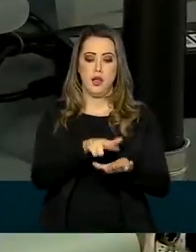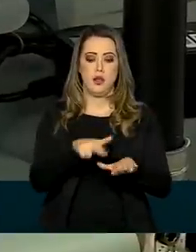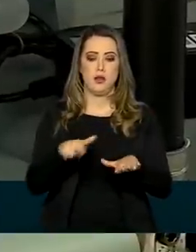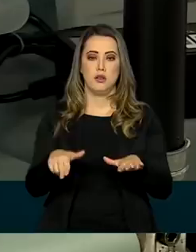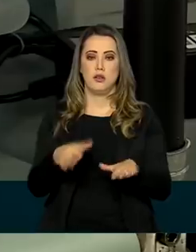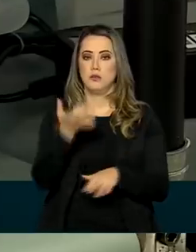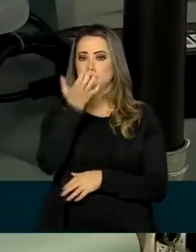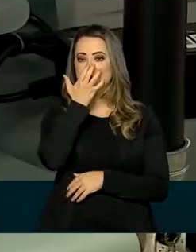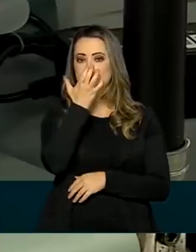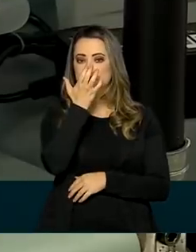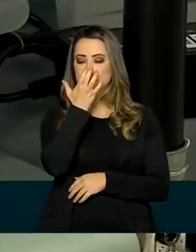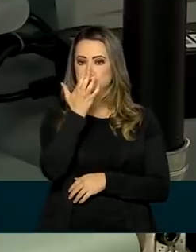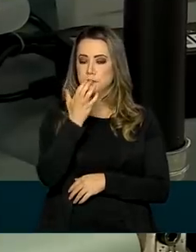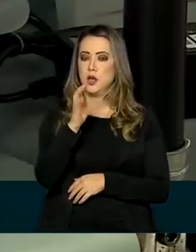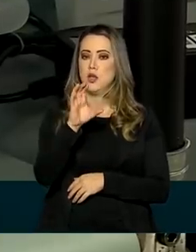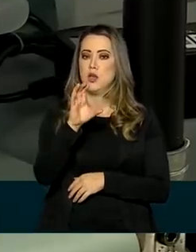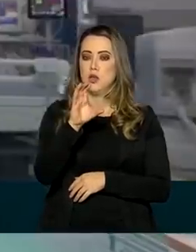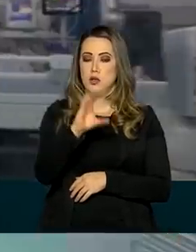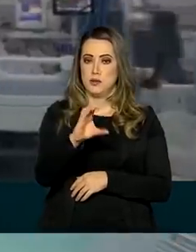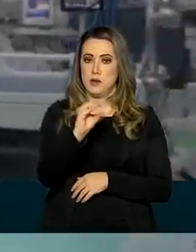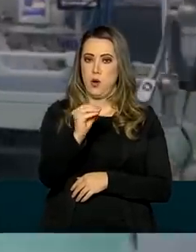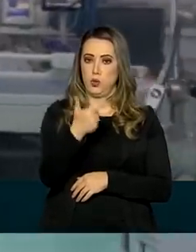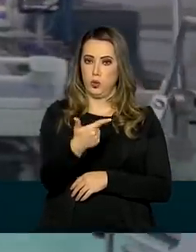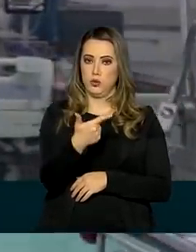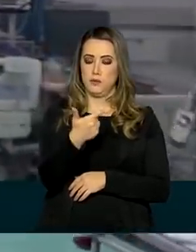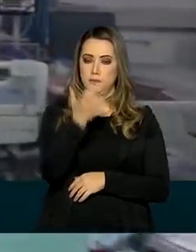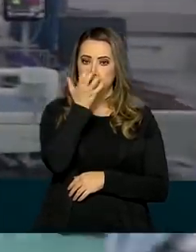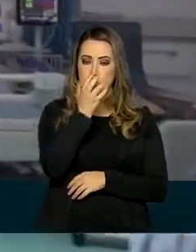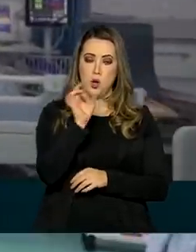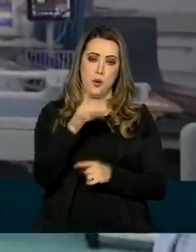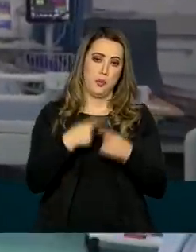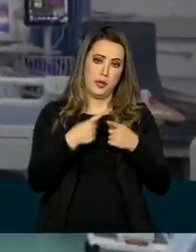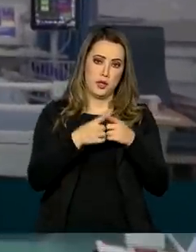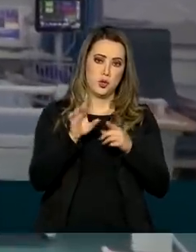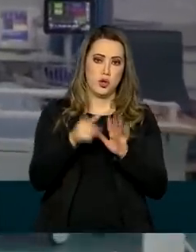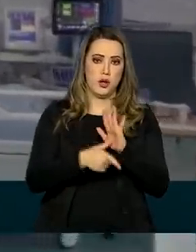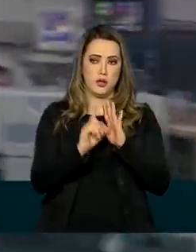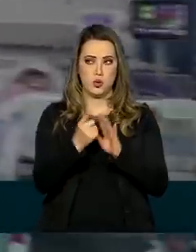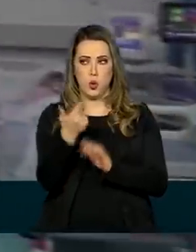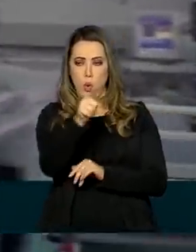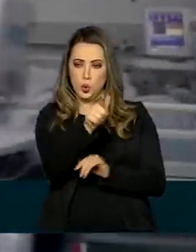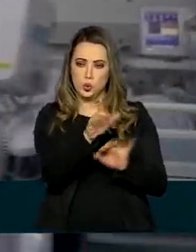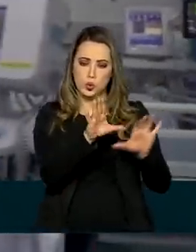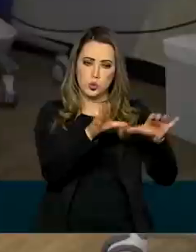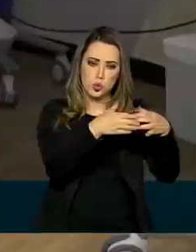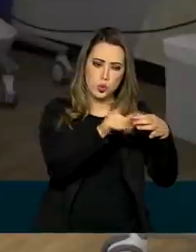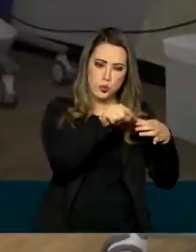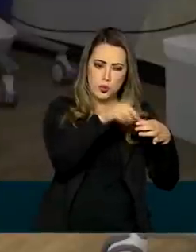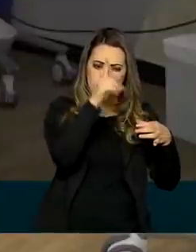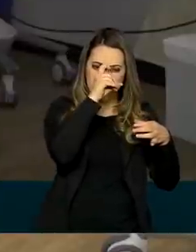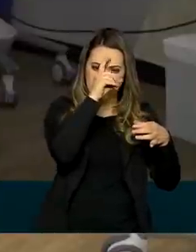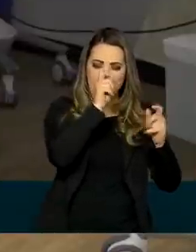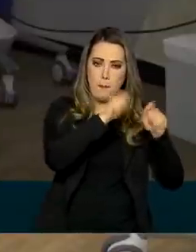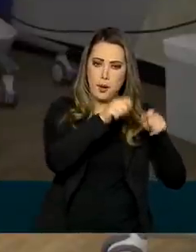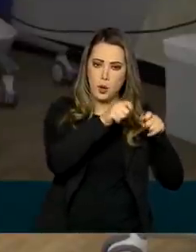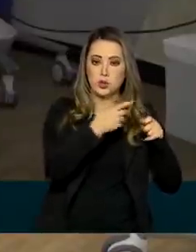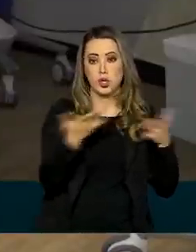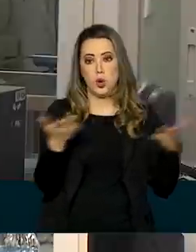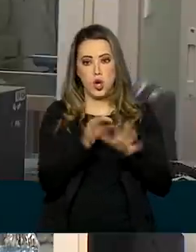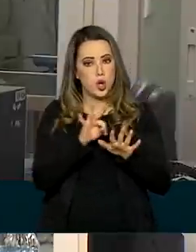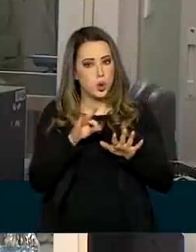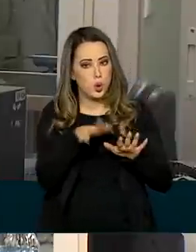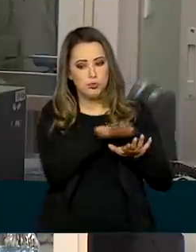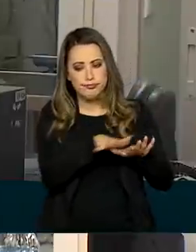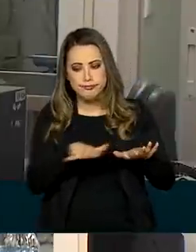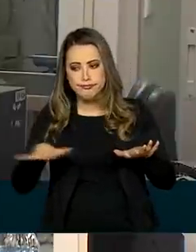suporte ventilatório pulmonar. Até então, apenas hospitais de campanha e hospitais gerais poderiam ter esses leitos.